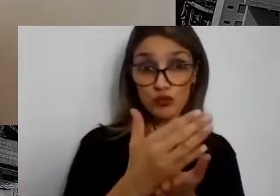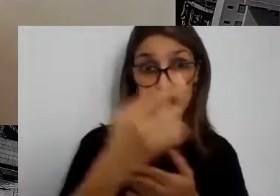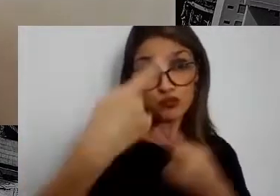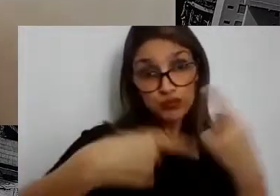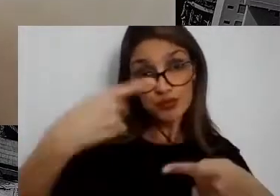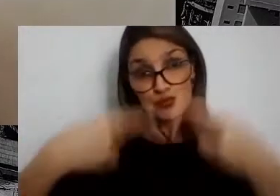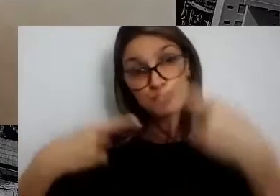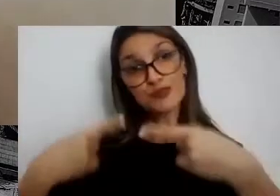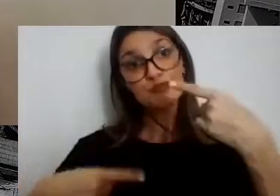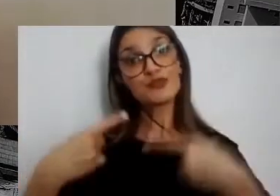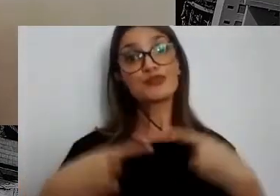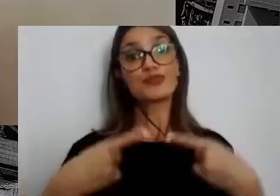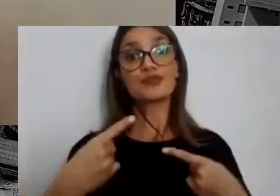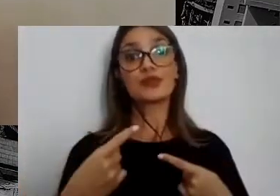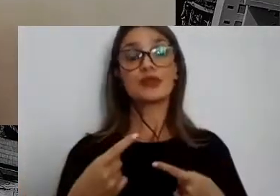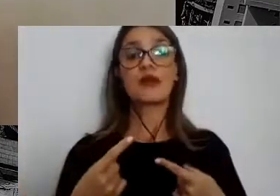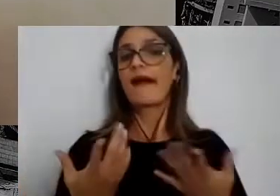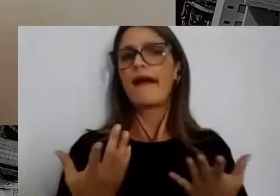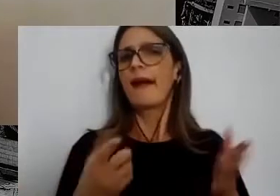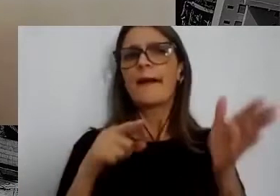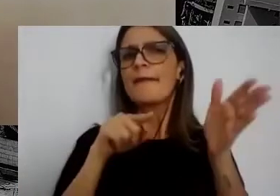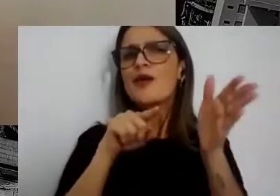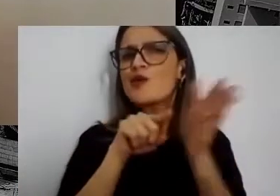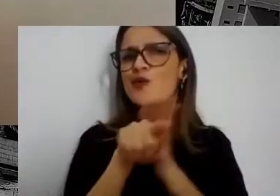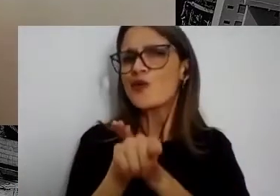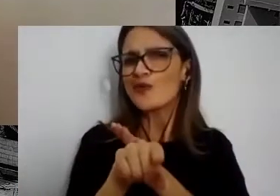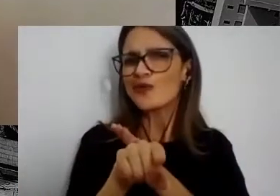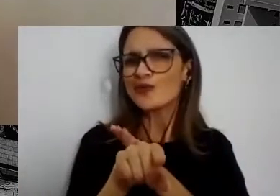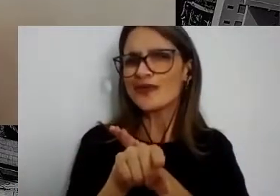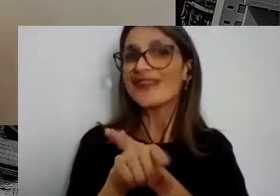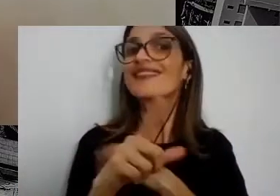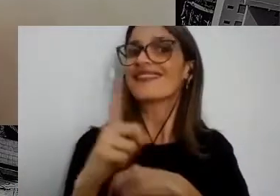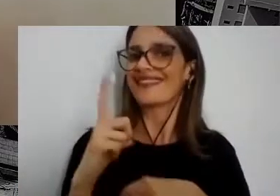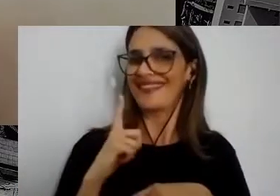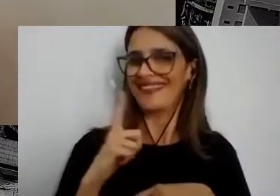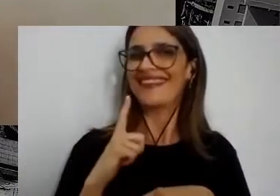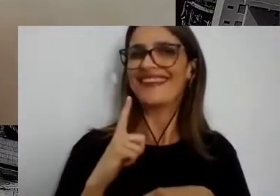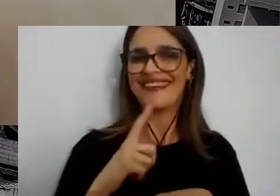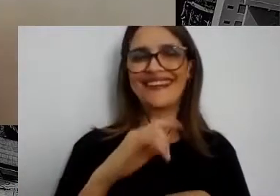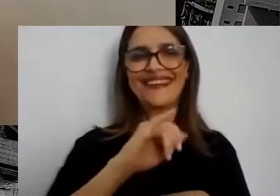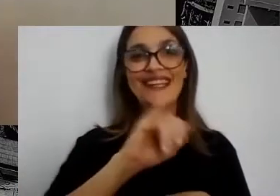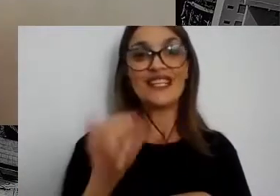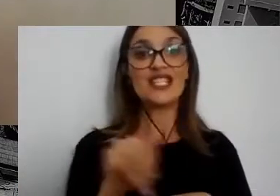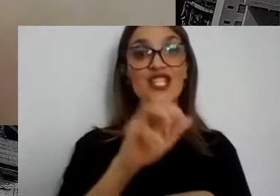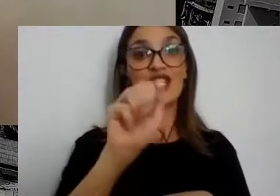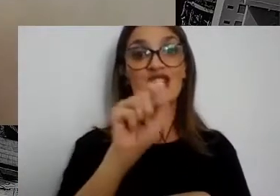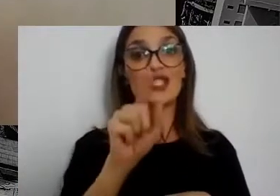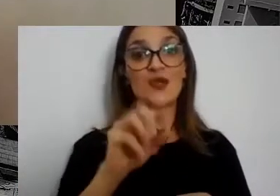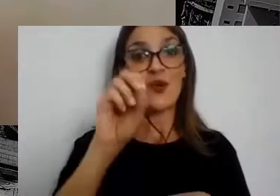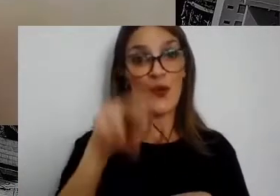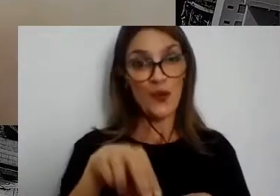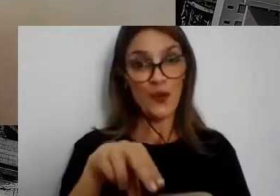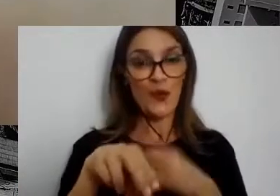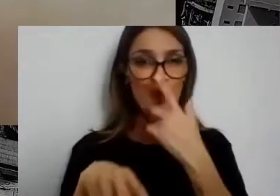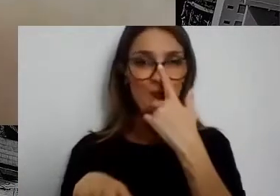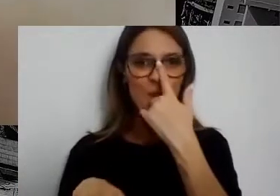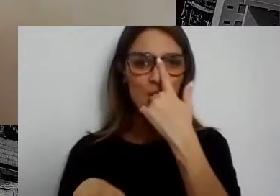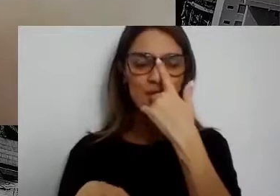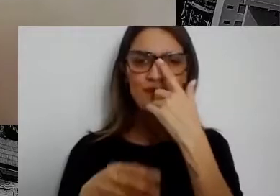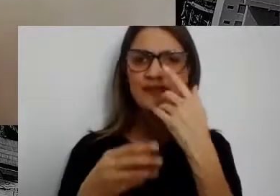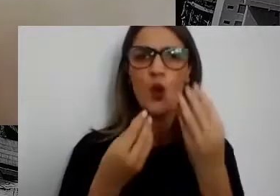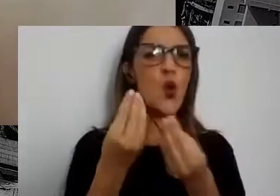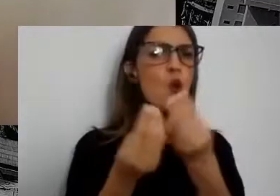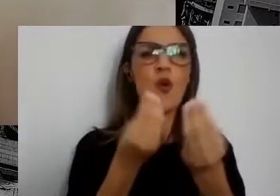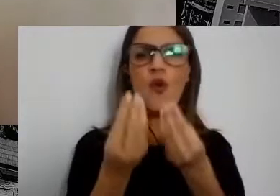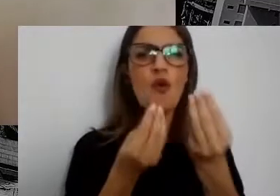começa, então, a pergunta para um dos nossos participantes, começando, então, com o Jason. Jason, como podemos